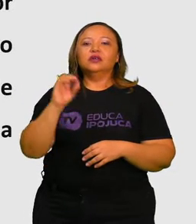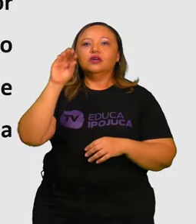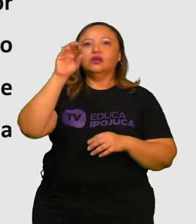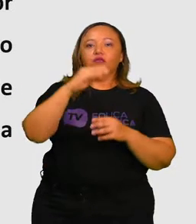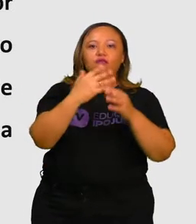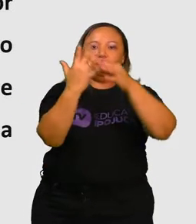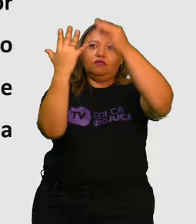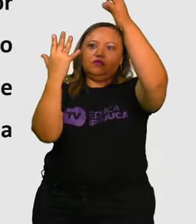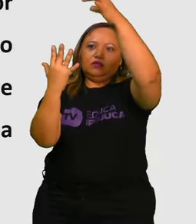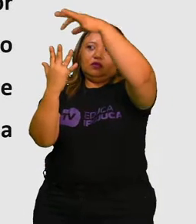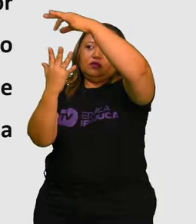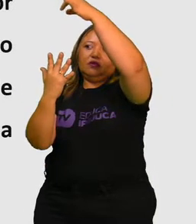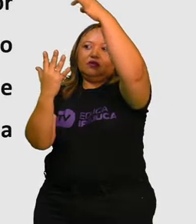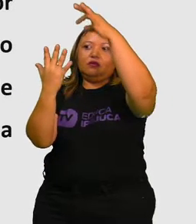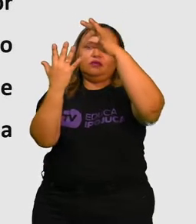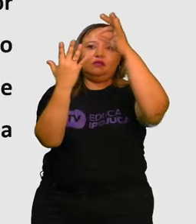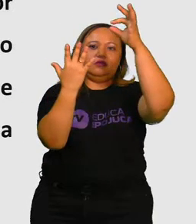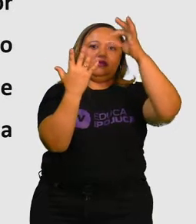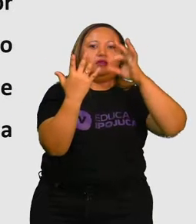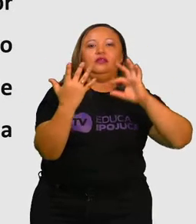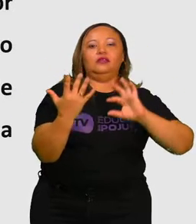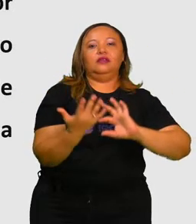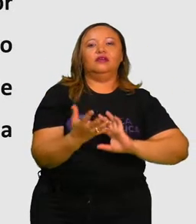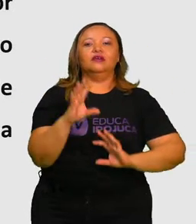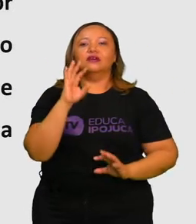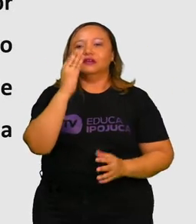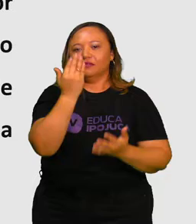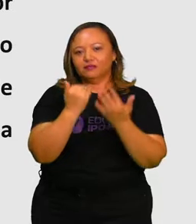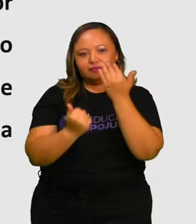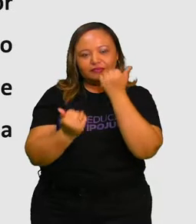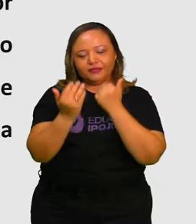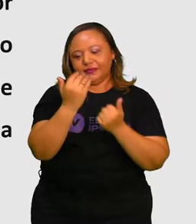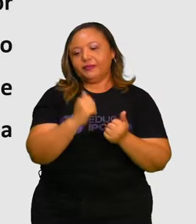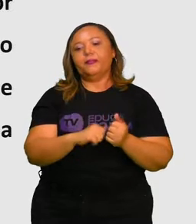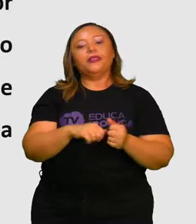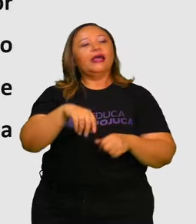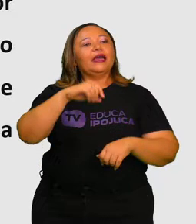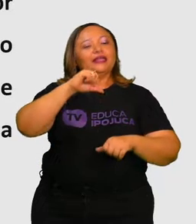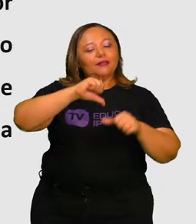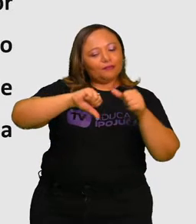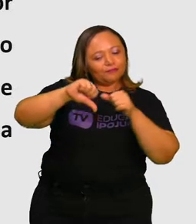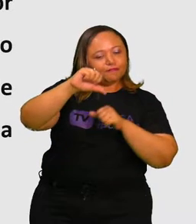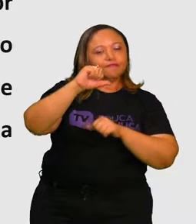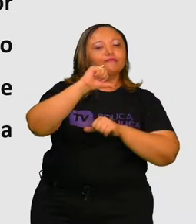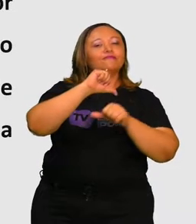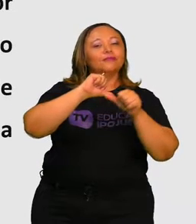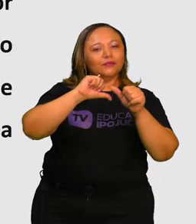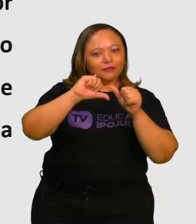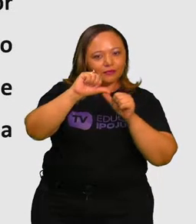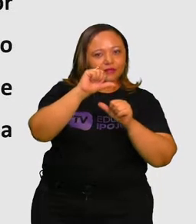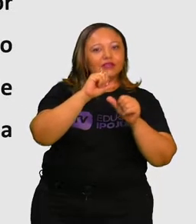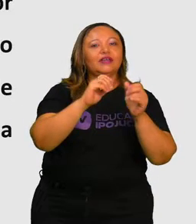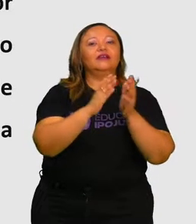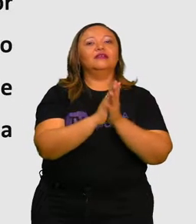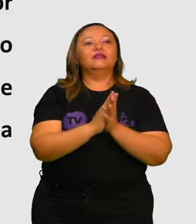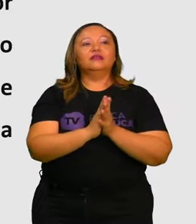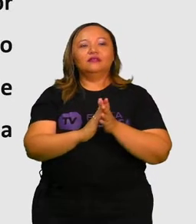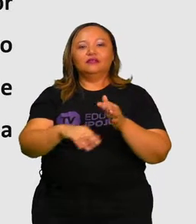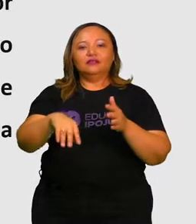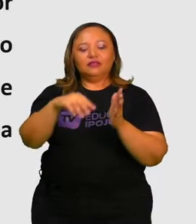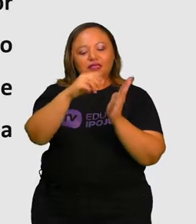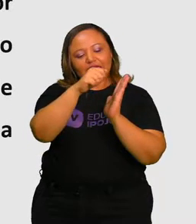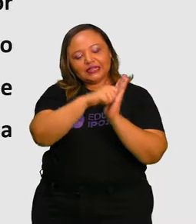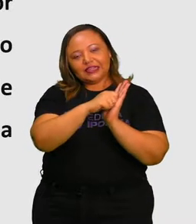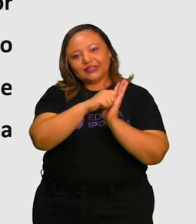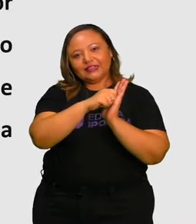folhas que encontravam nas copas das árvores. De tempos em tempos, a região onde as girafas viviam passava por